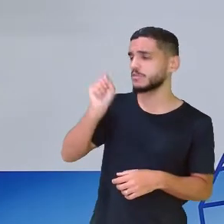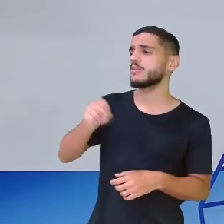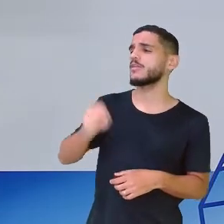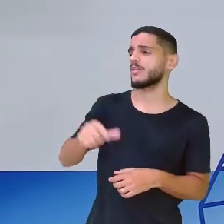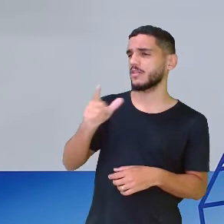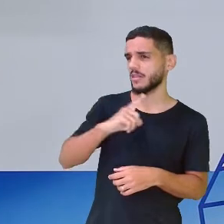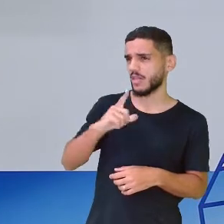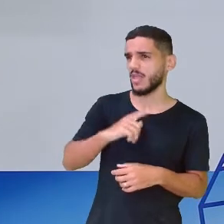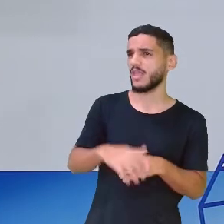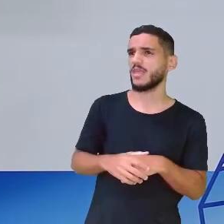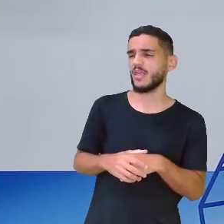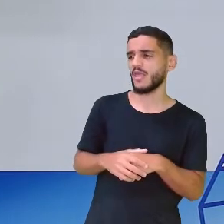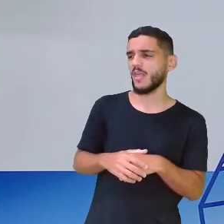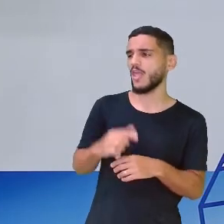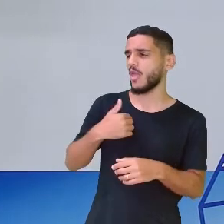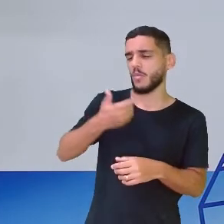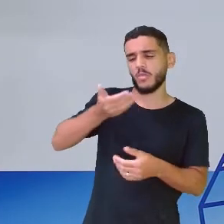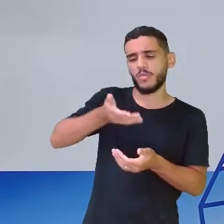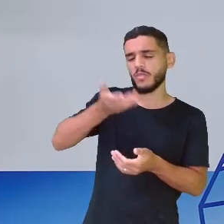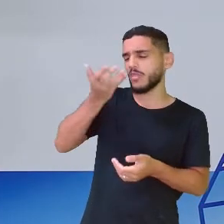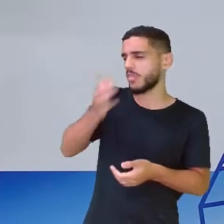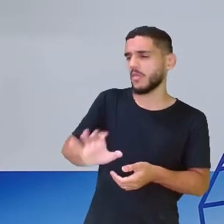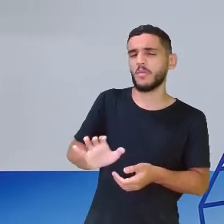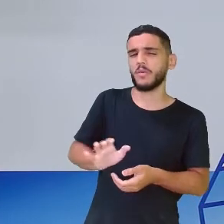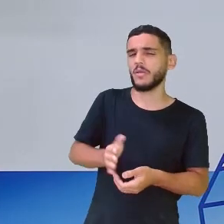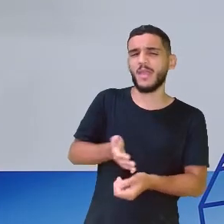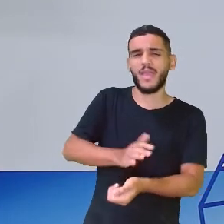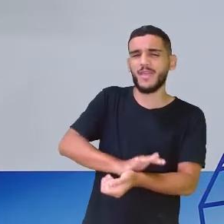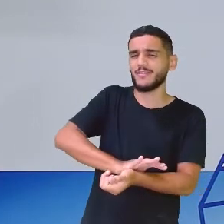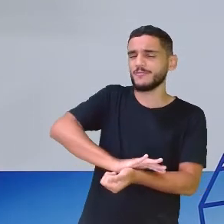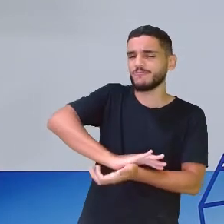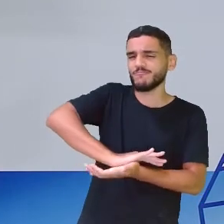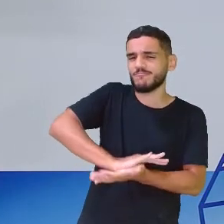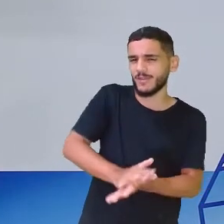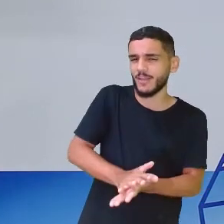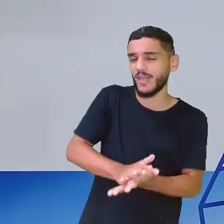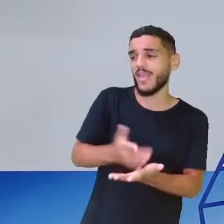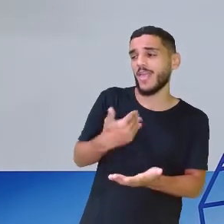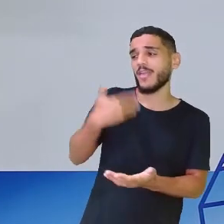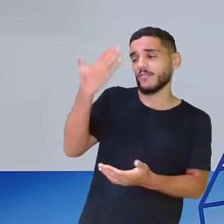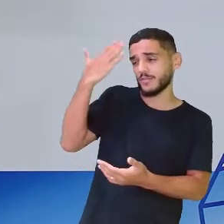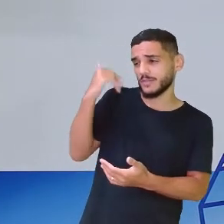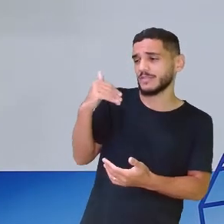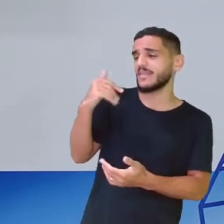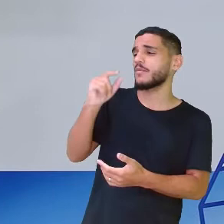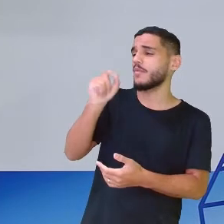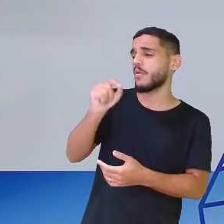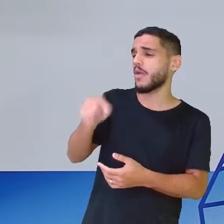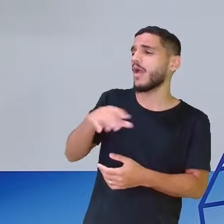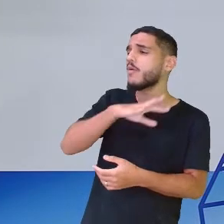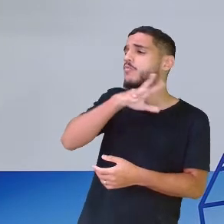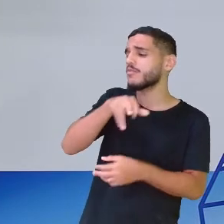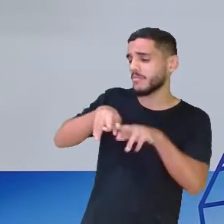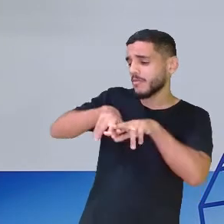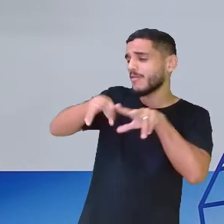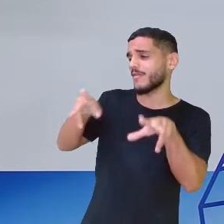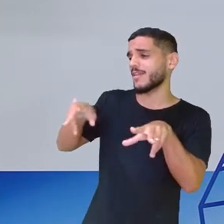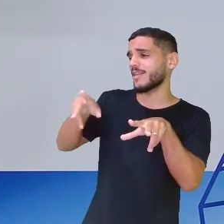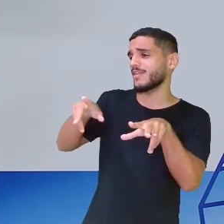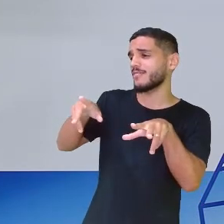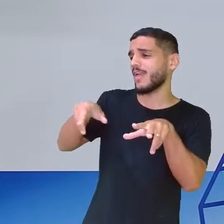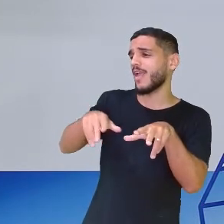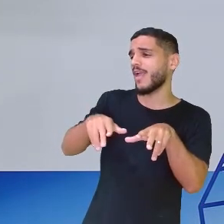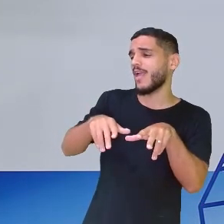abomina o preconceito, mas soube de um bicho estranho, que veio de muito